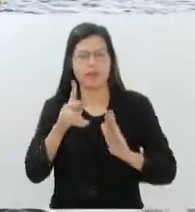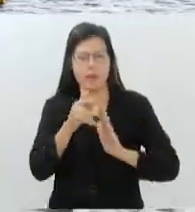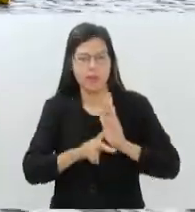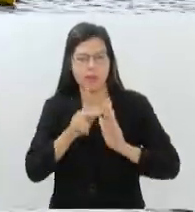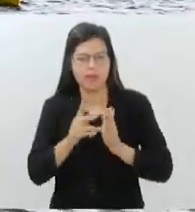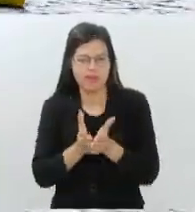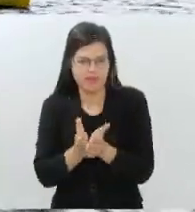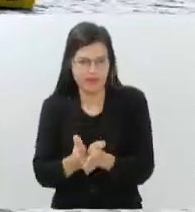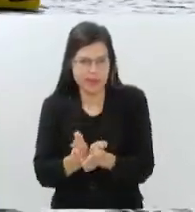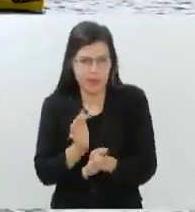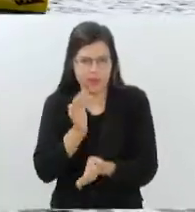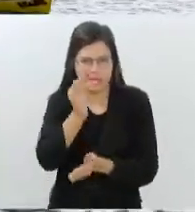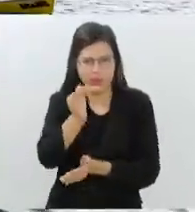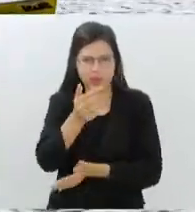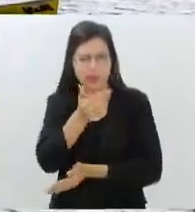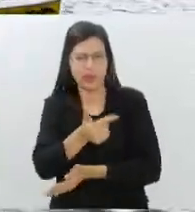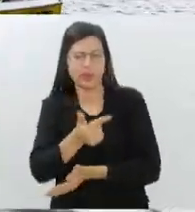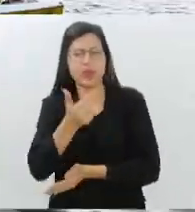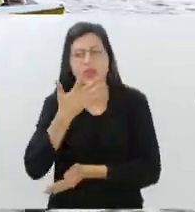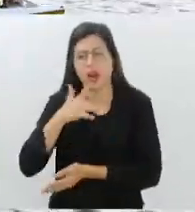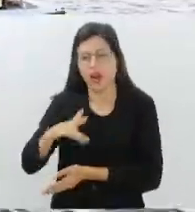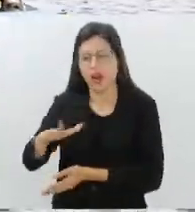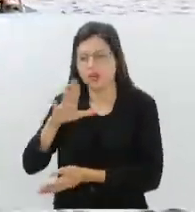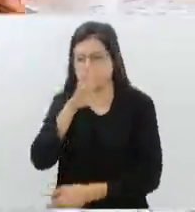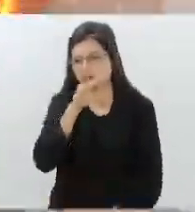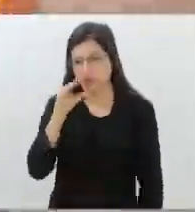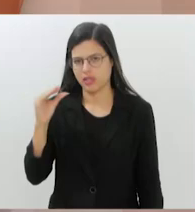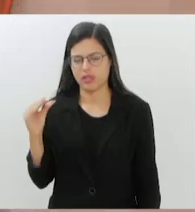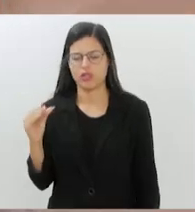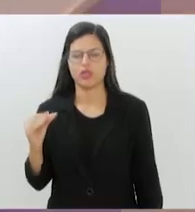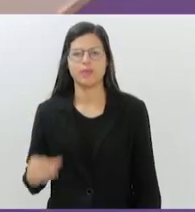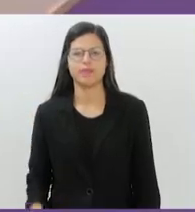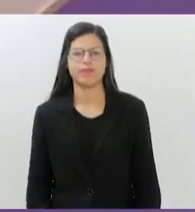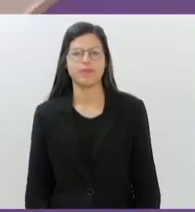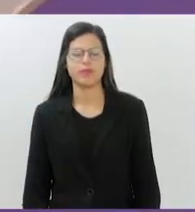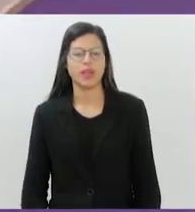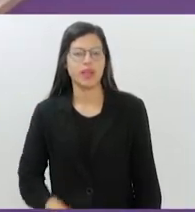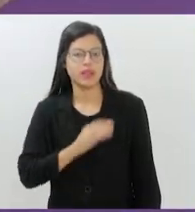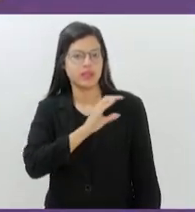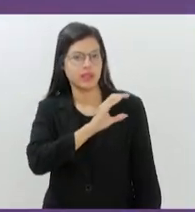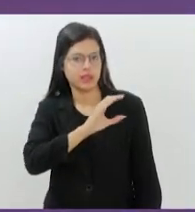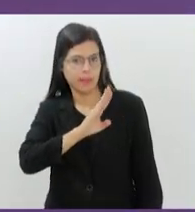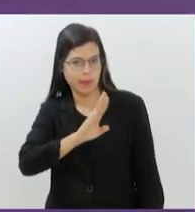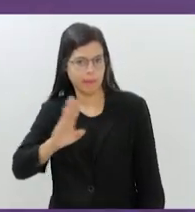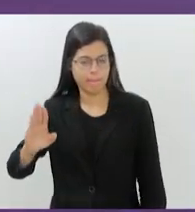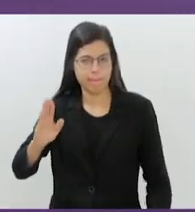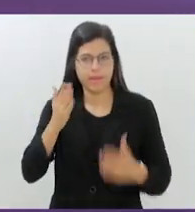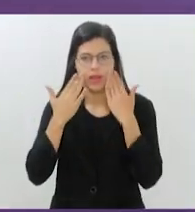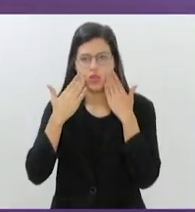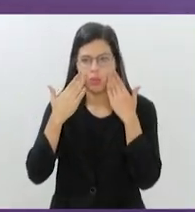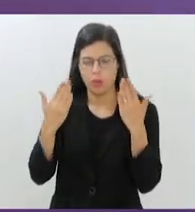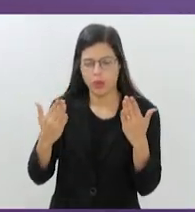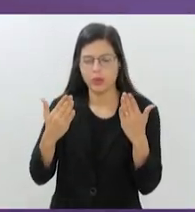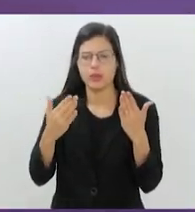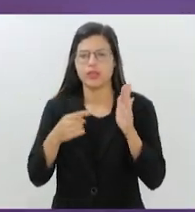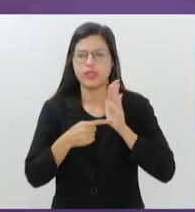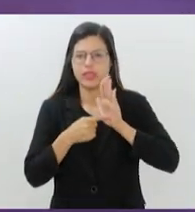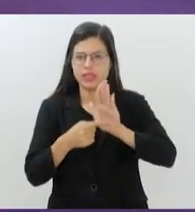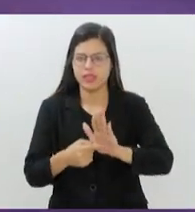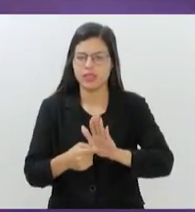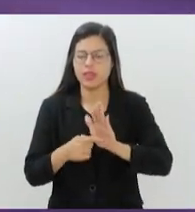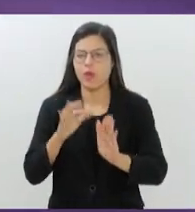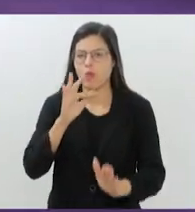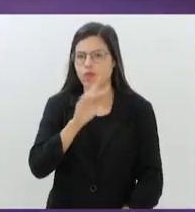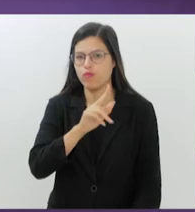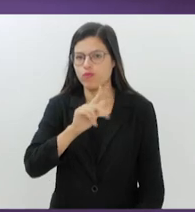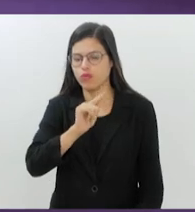para o Futuro 2, destinado a crianças e adolescentes. CCBB abre exposição Fulgaz, Artes Visuais